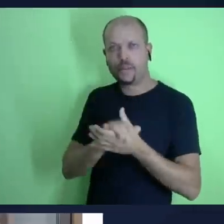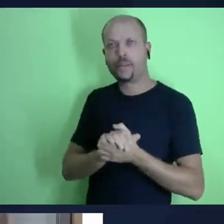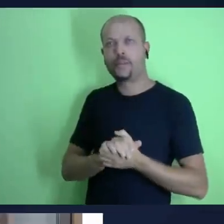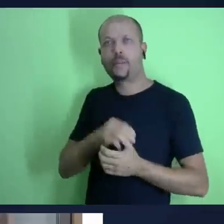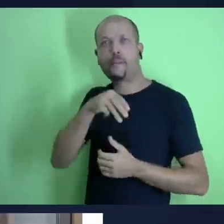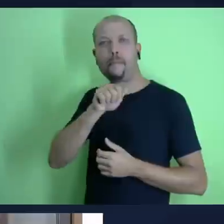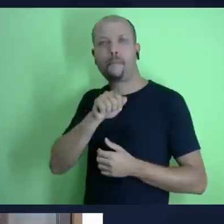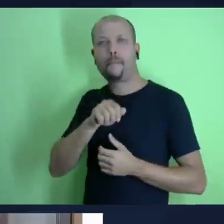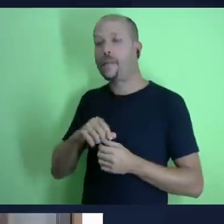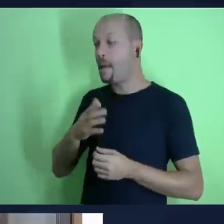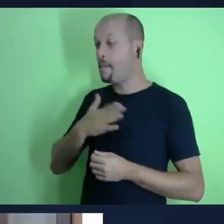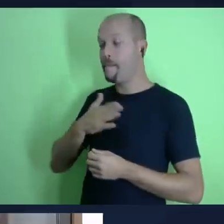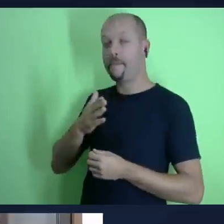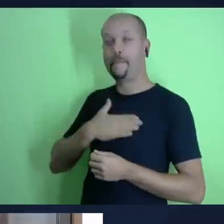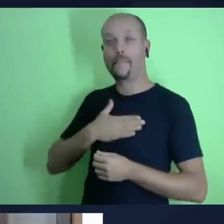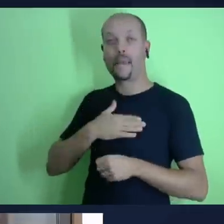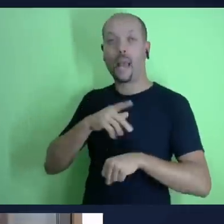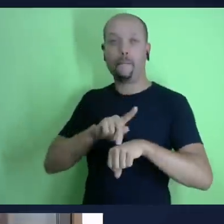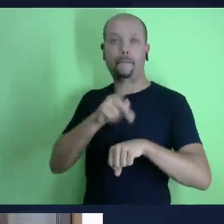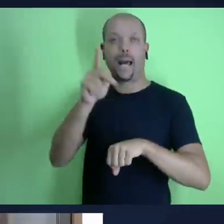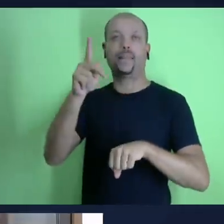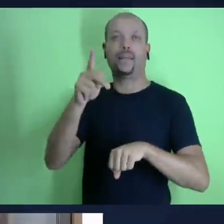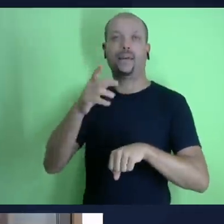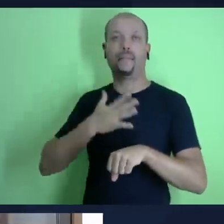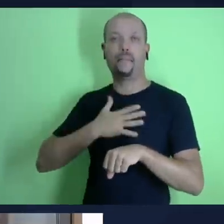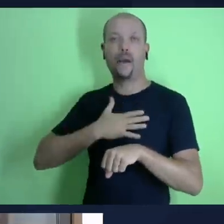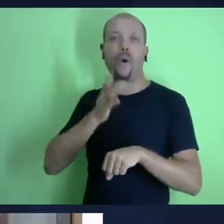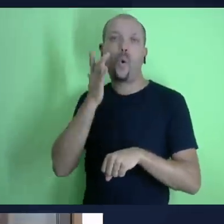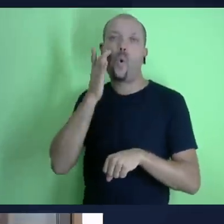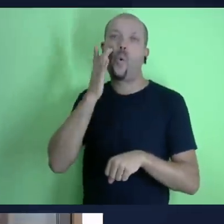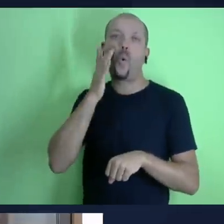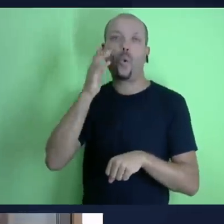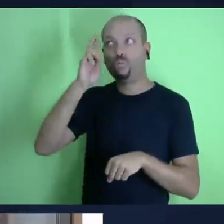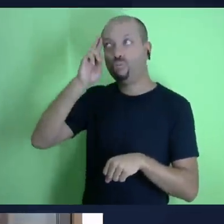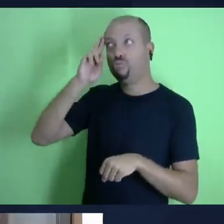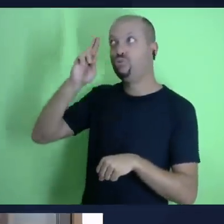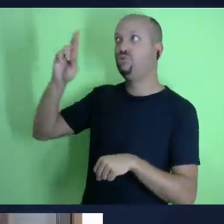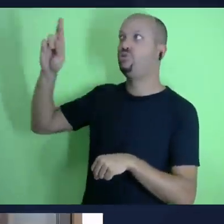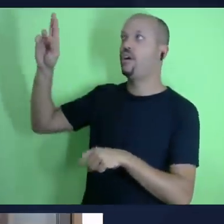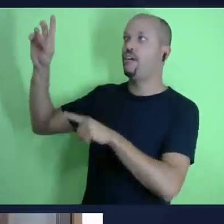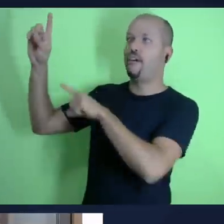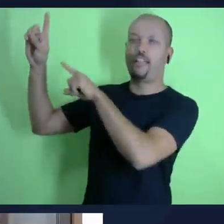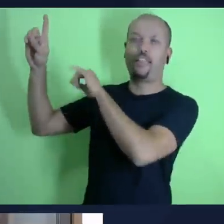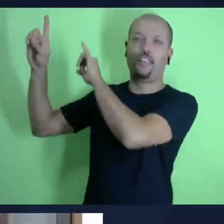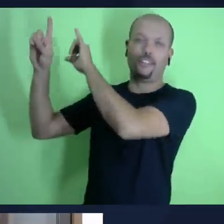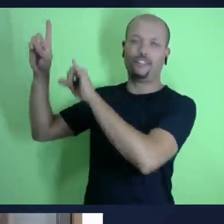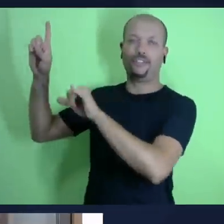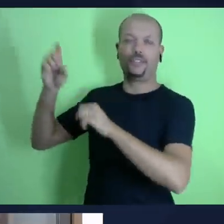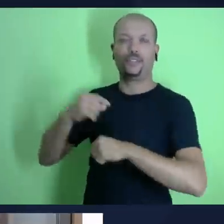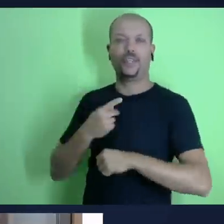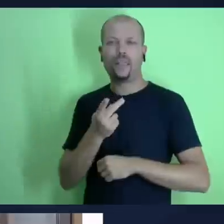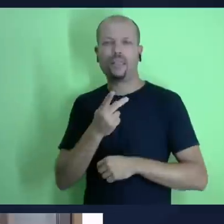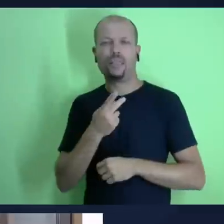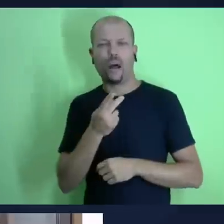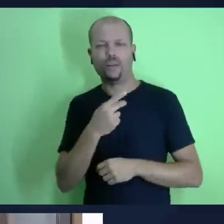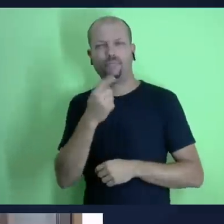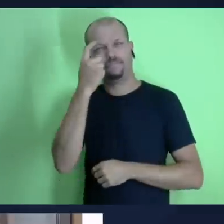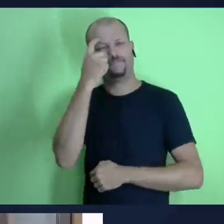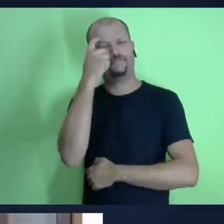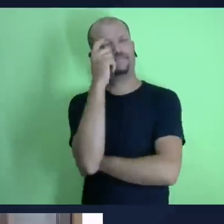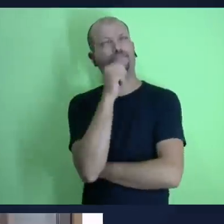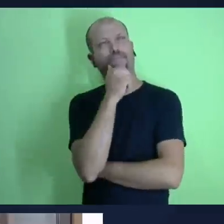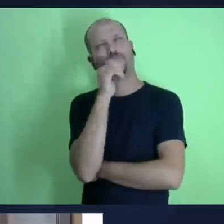e você é filho dele você tem acesso àquilo que é dele não incrível isso né e a ideia de deus